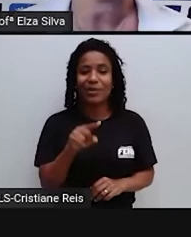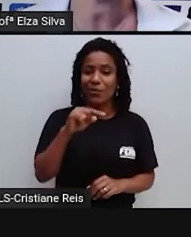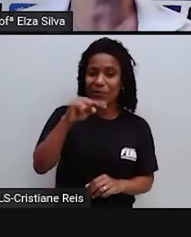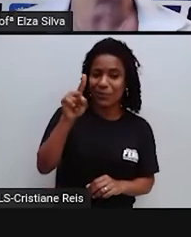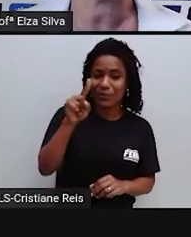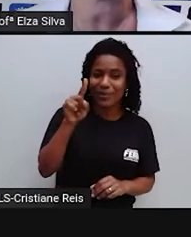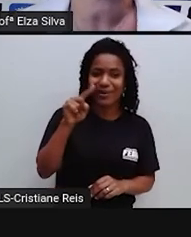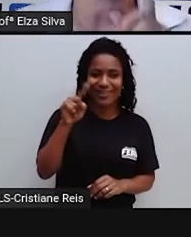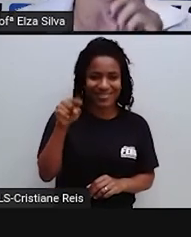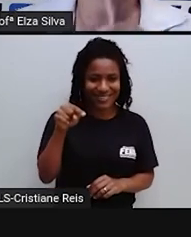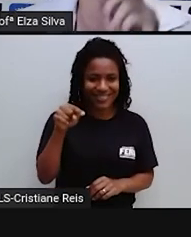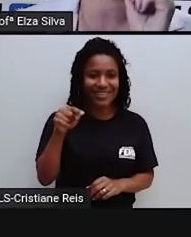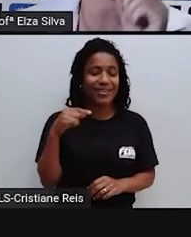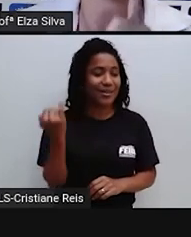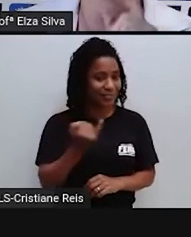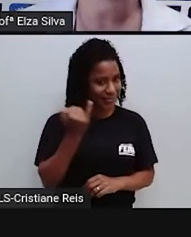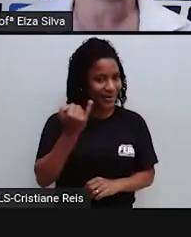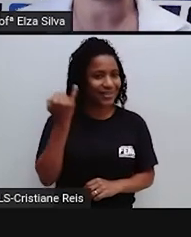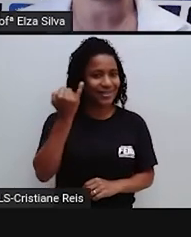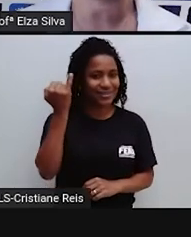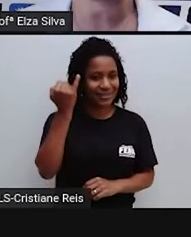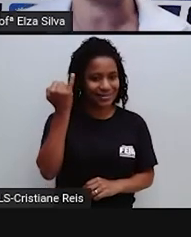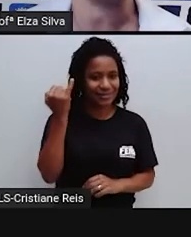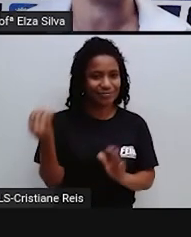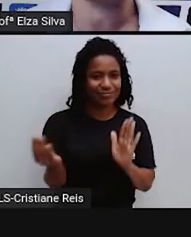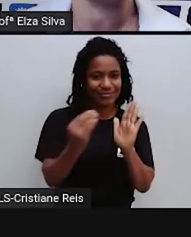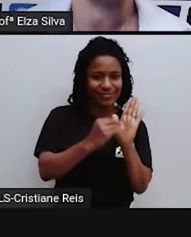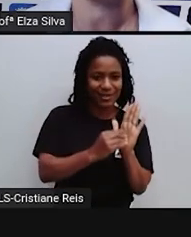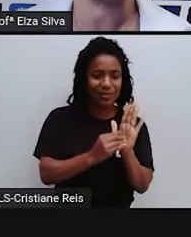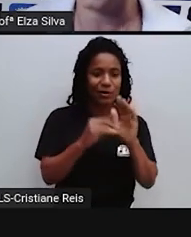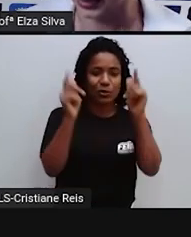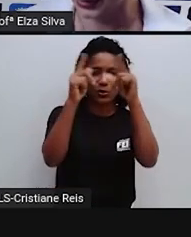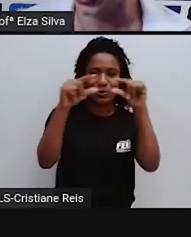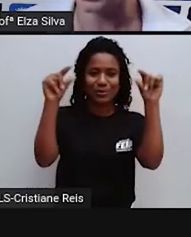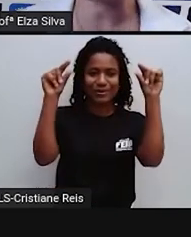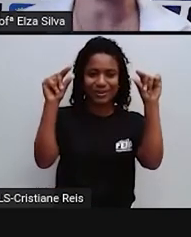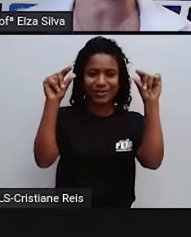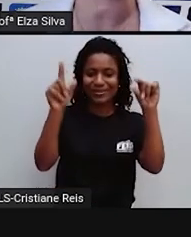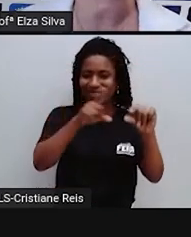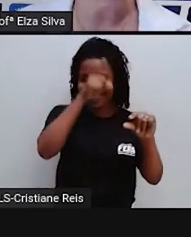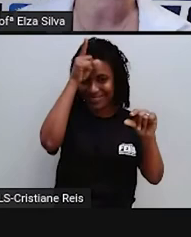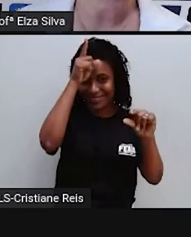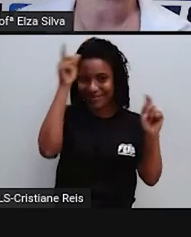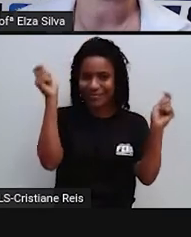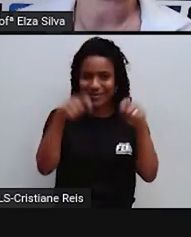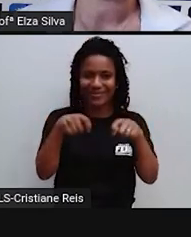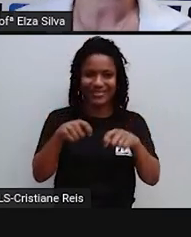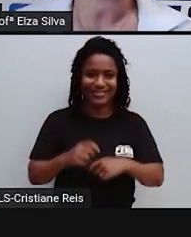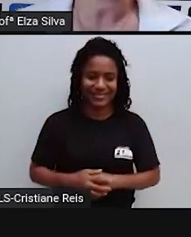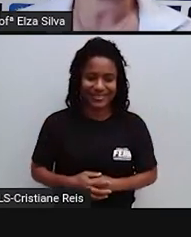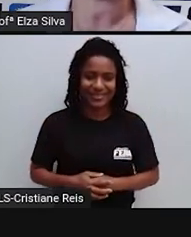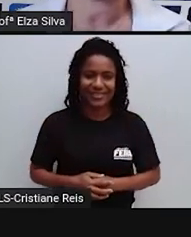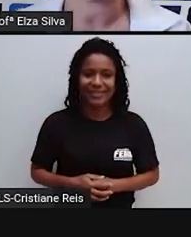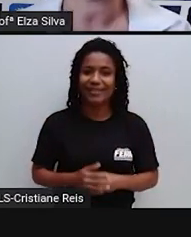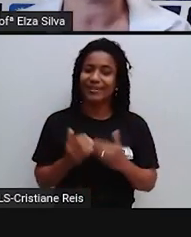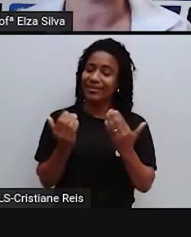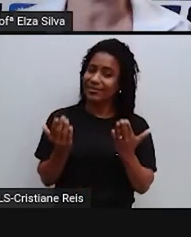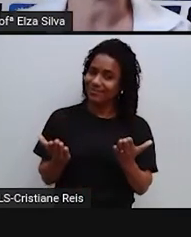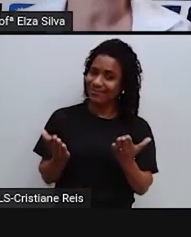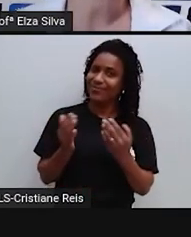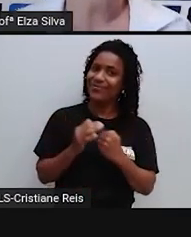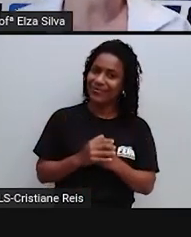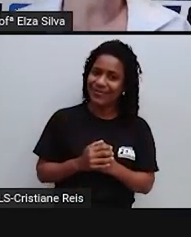E por fim Cria um título Bem criativo Ok? Let's go Eu deixo aqui para